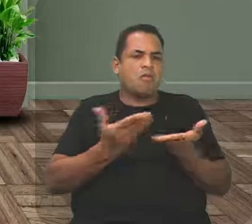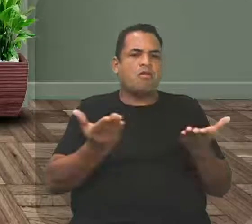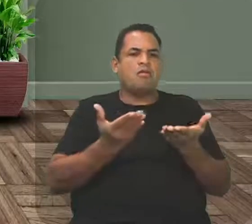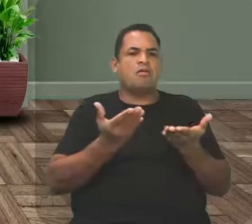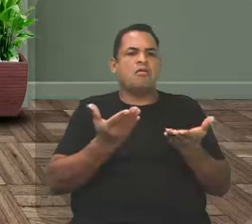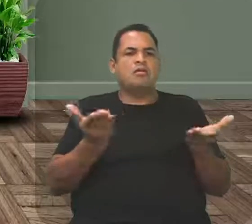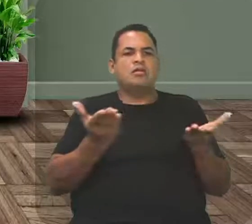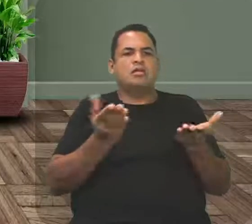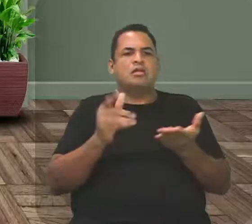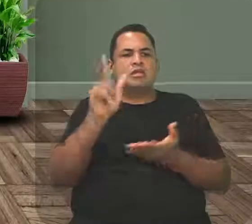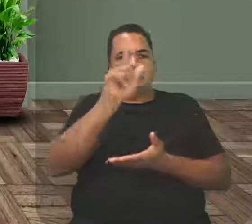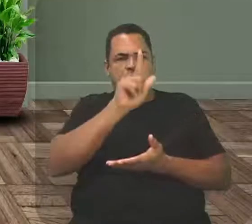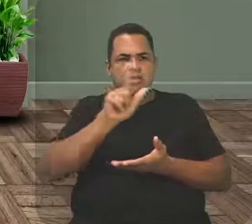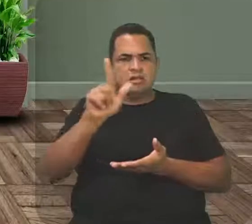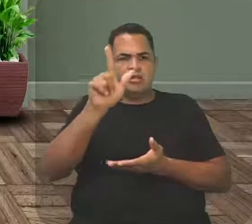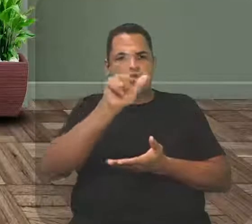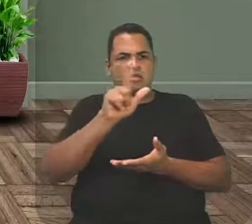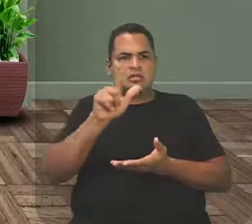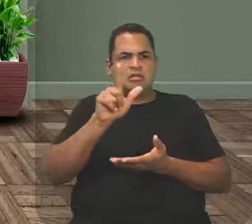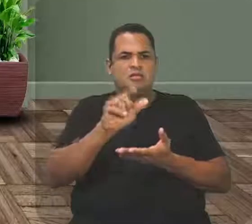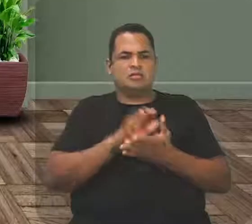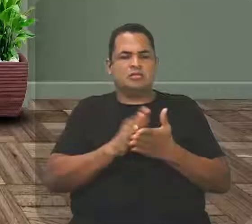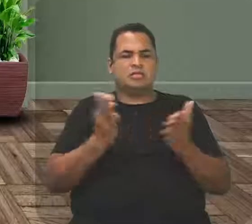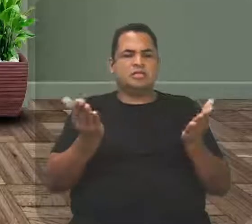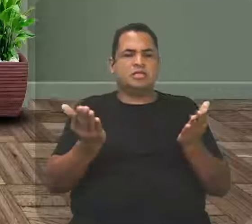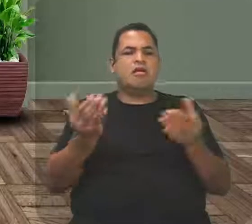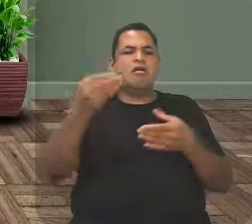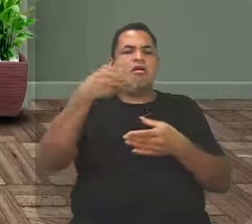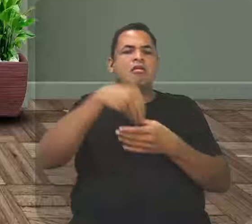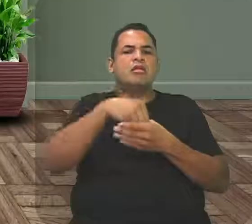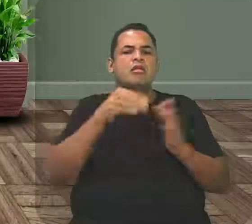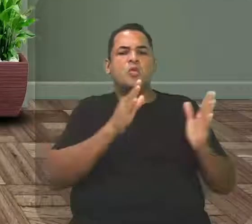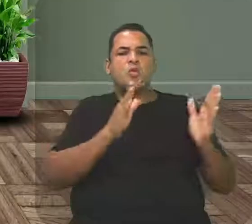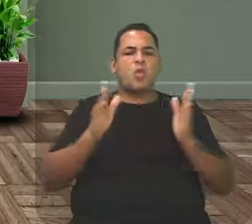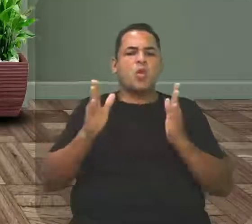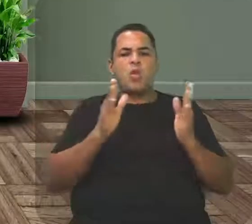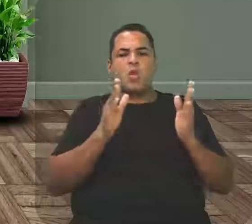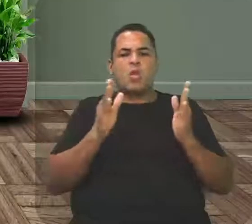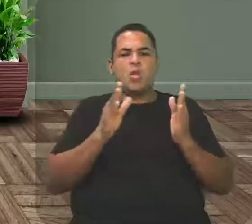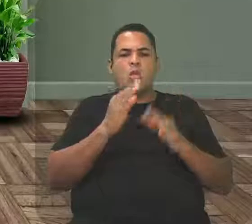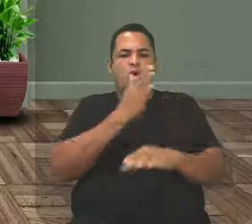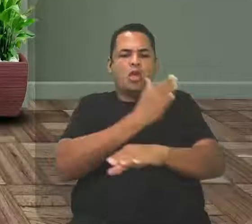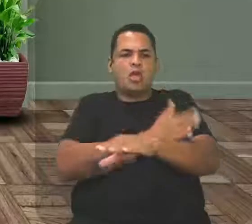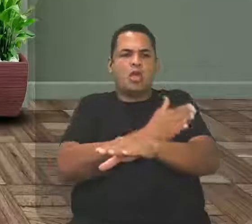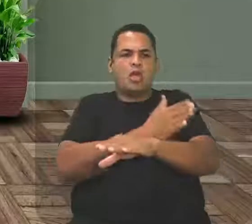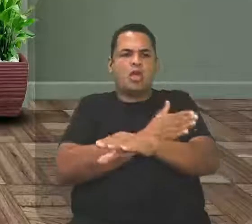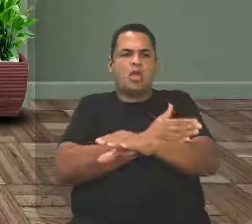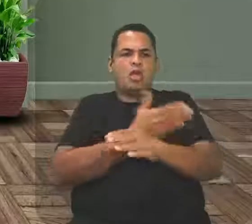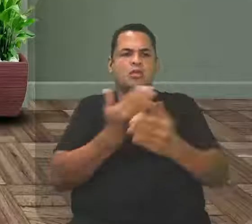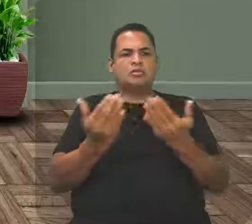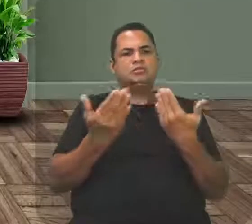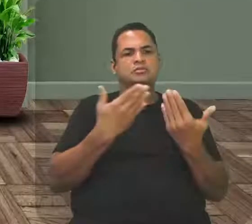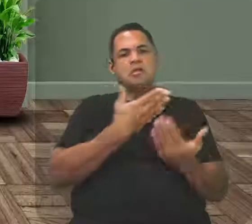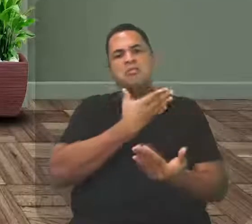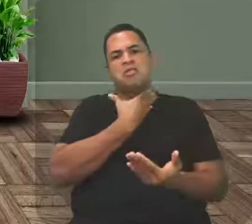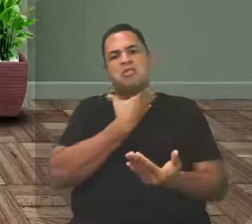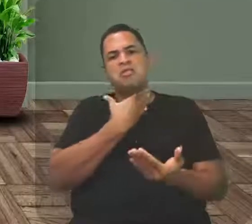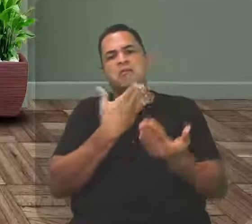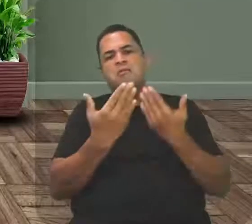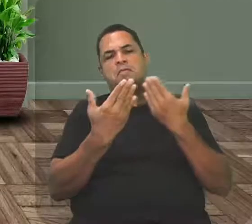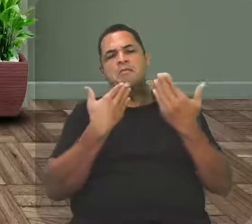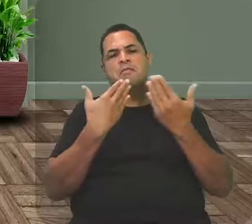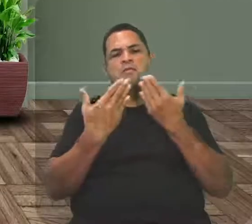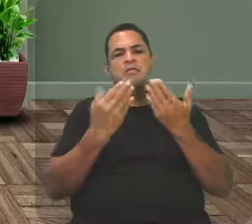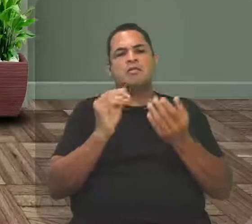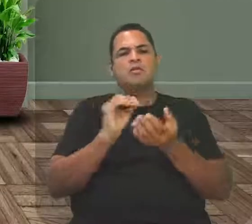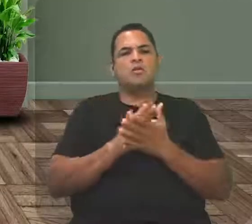literária, essa linha dentro da Idade Média, professor. Então, na verdade, nós vamos aqui bater um papo rapidinho sobre